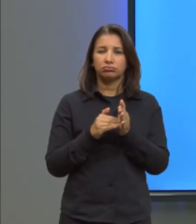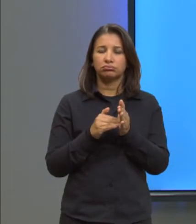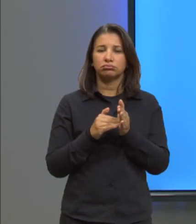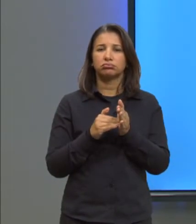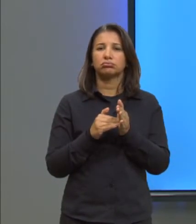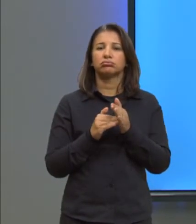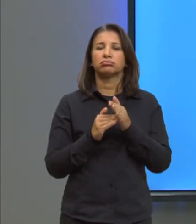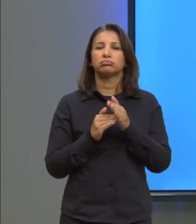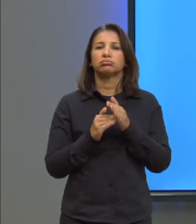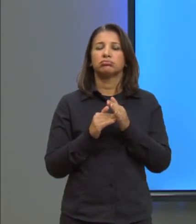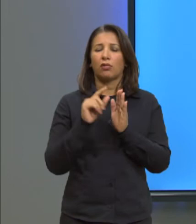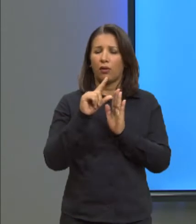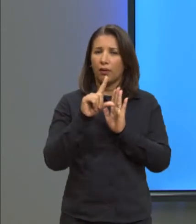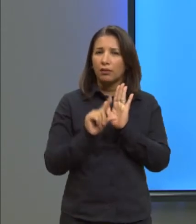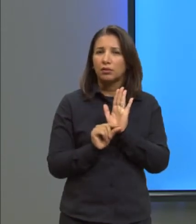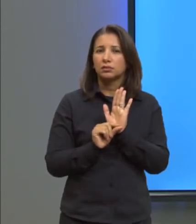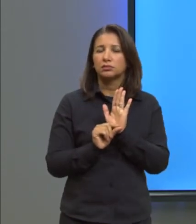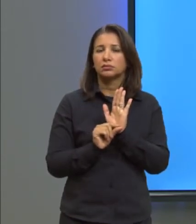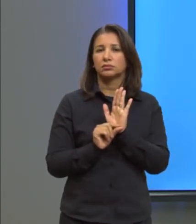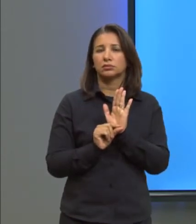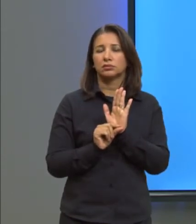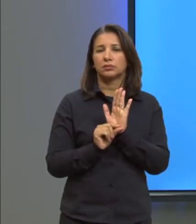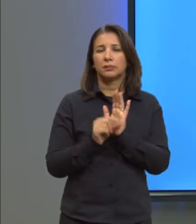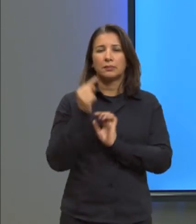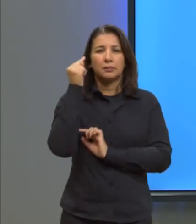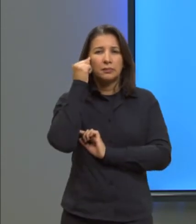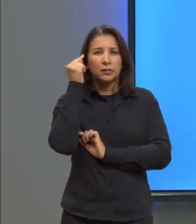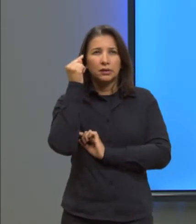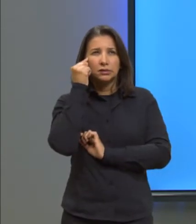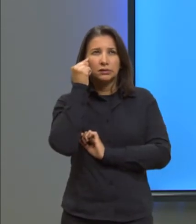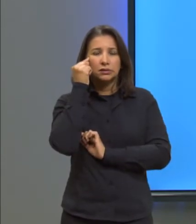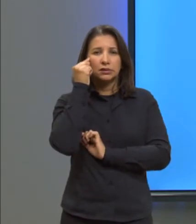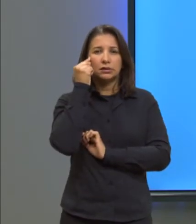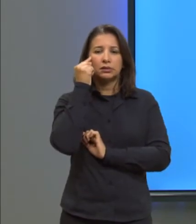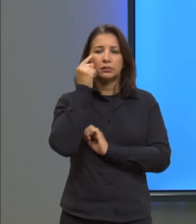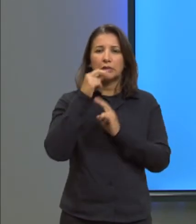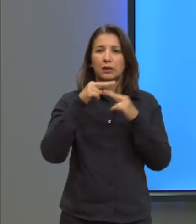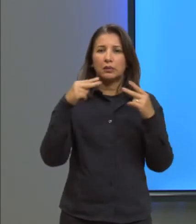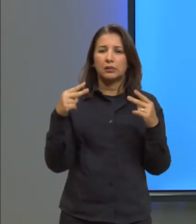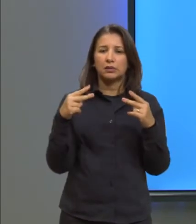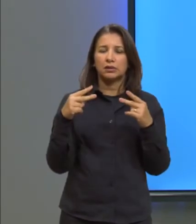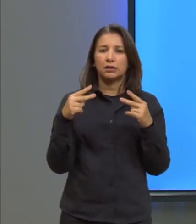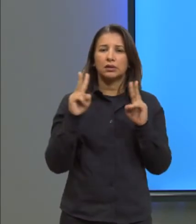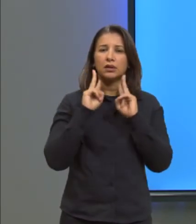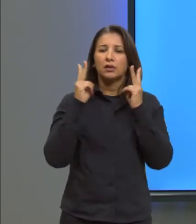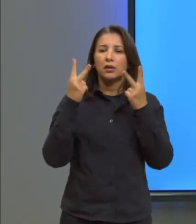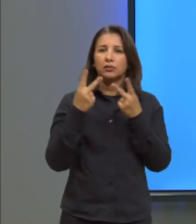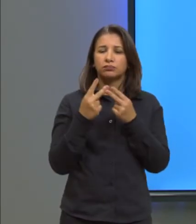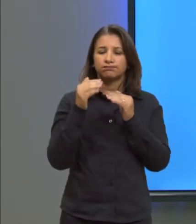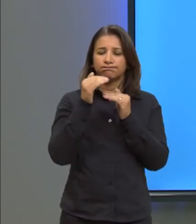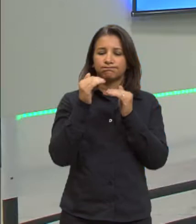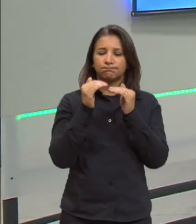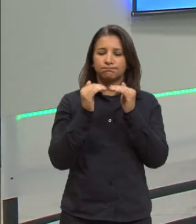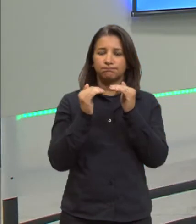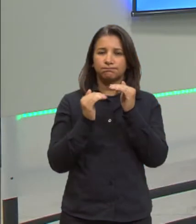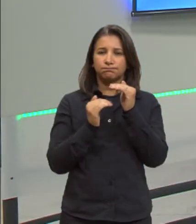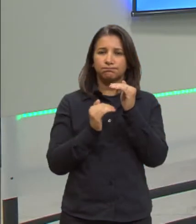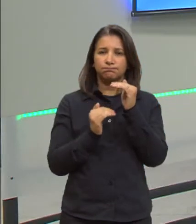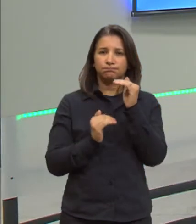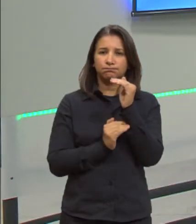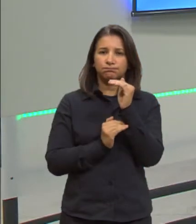E volume mínimo, pensa em alguma coisa que tem um volume e vai diminuindo, é densidade máxima, certo?